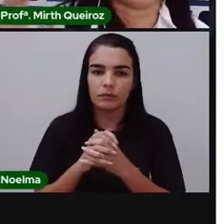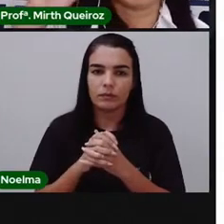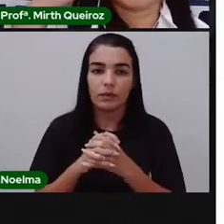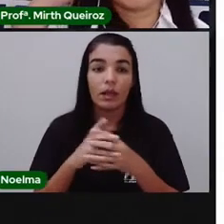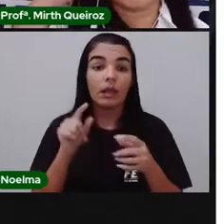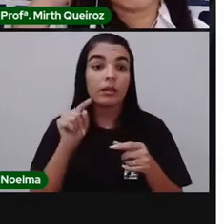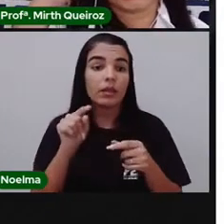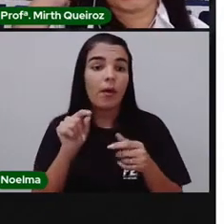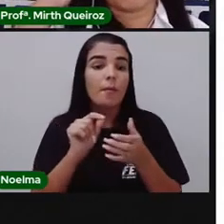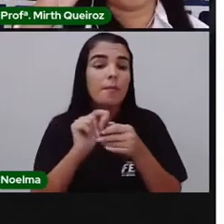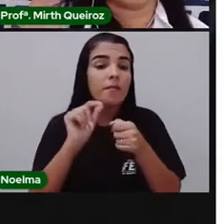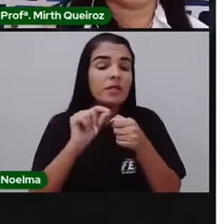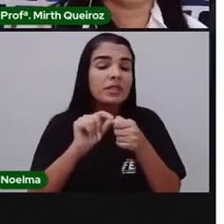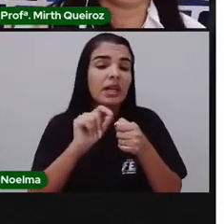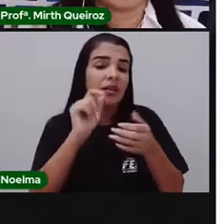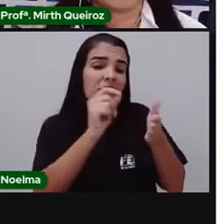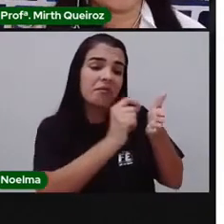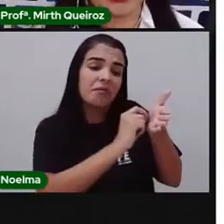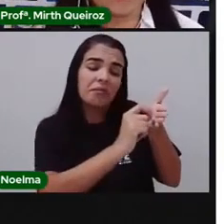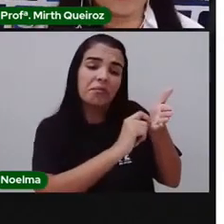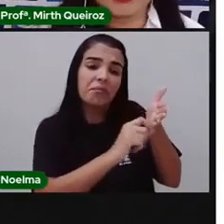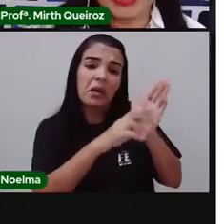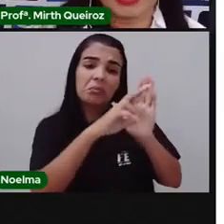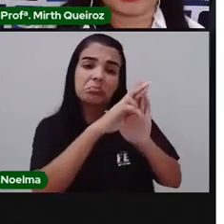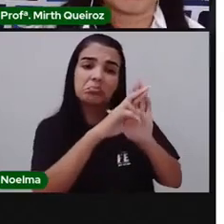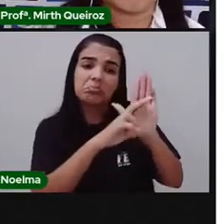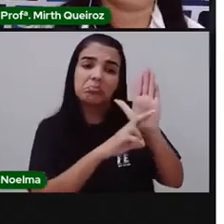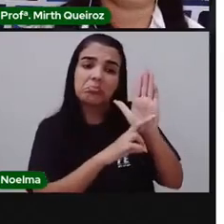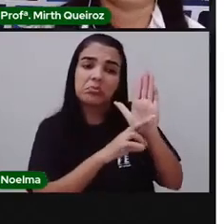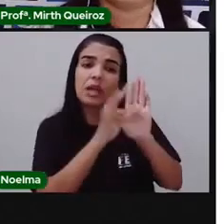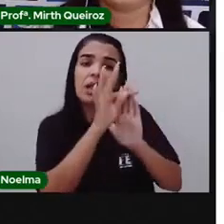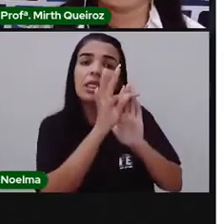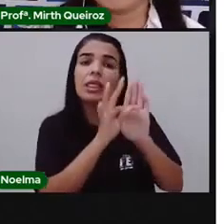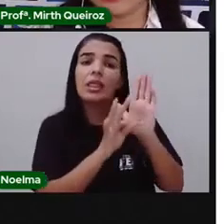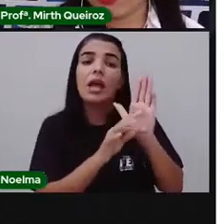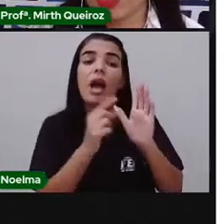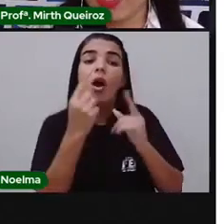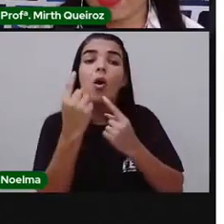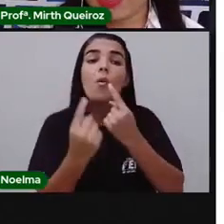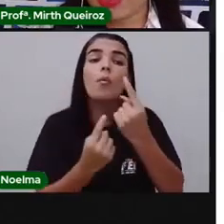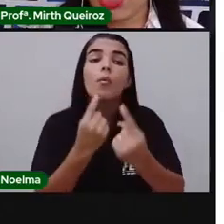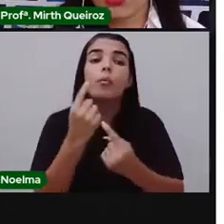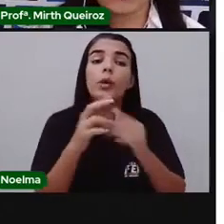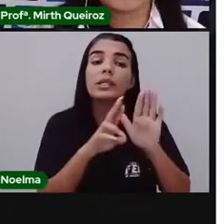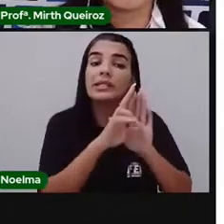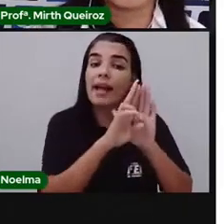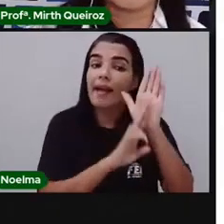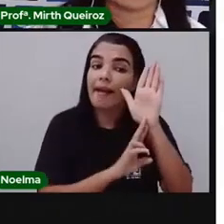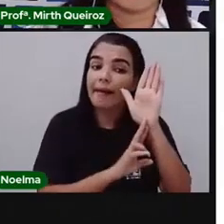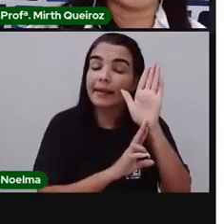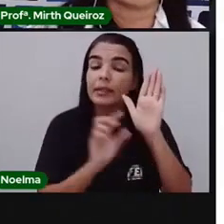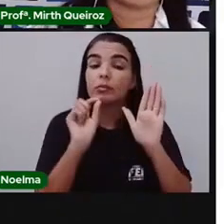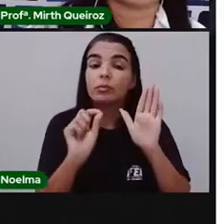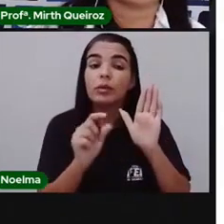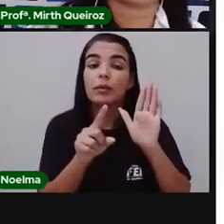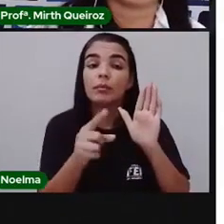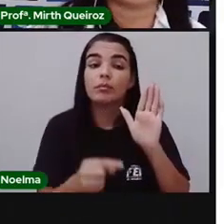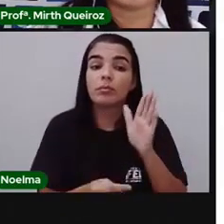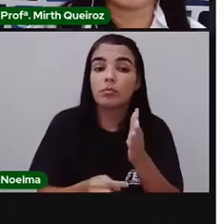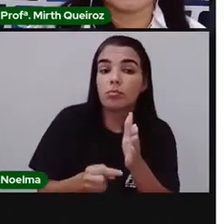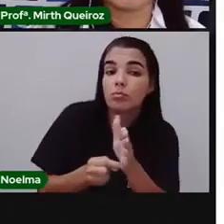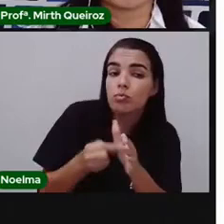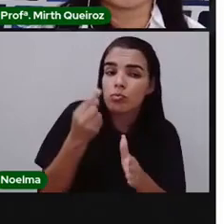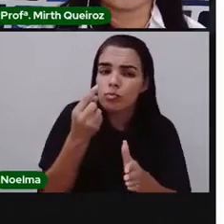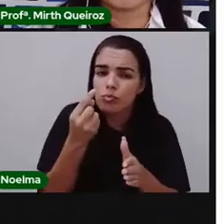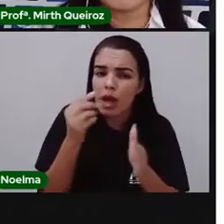Para você redigir um texto, há algumas regras, né? Que devem ser observadas. Os itens abaixo precisam